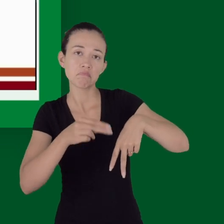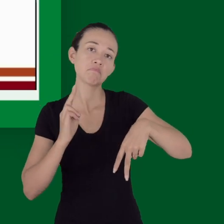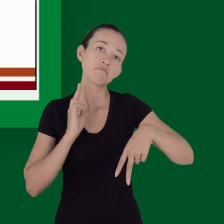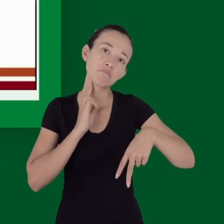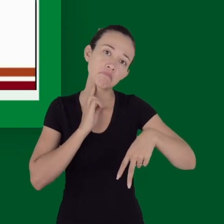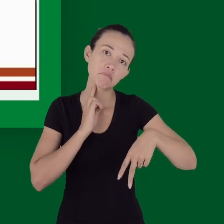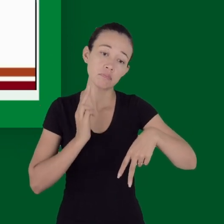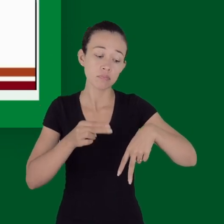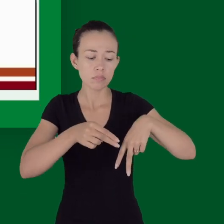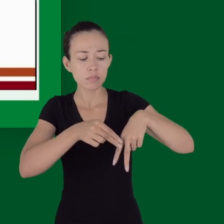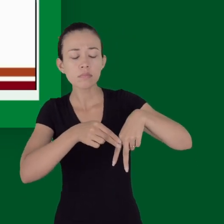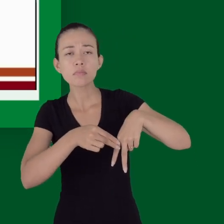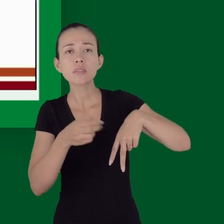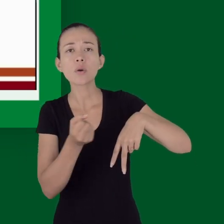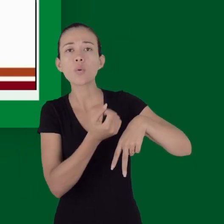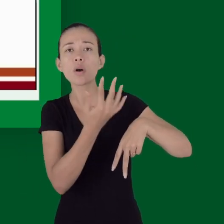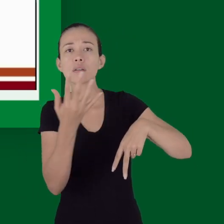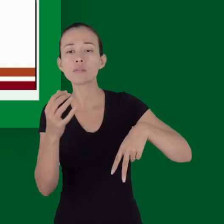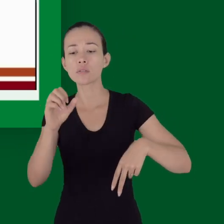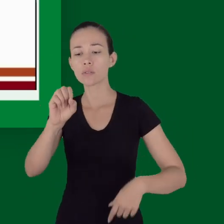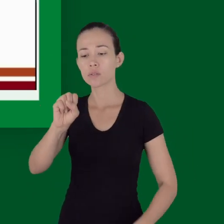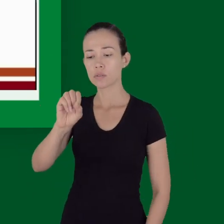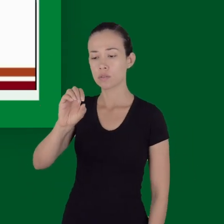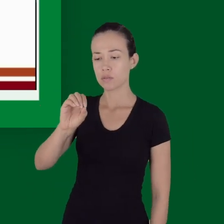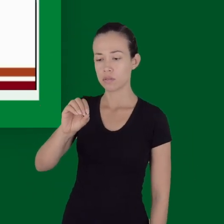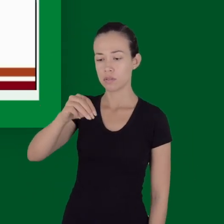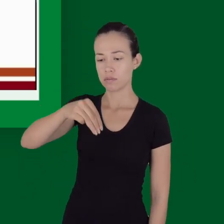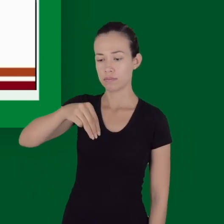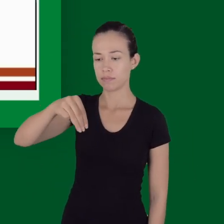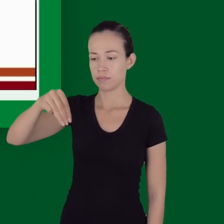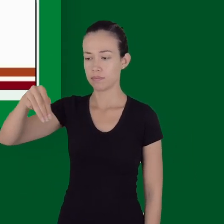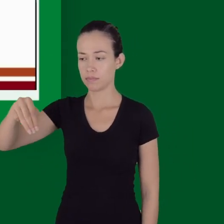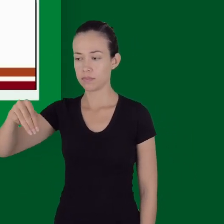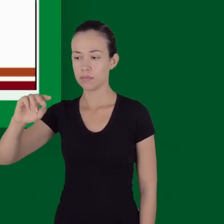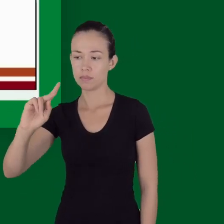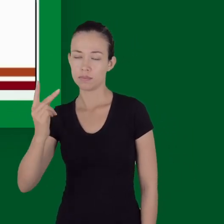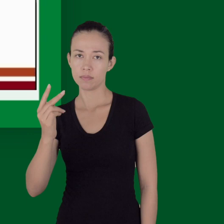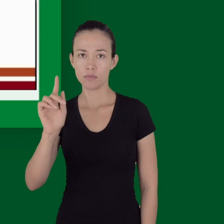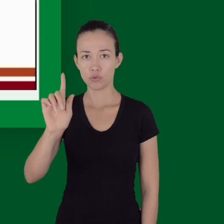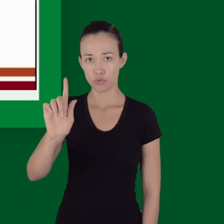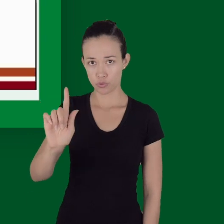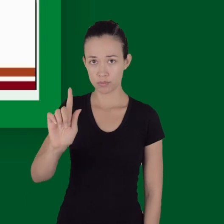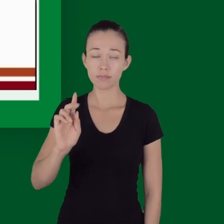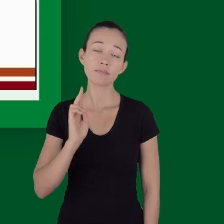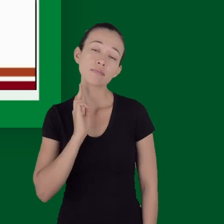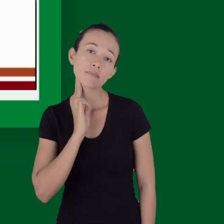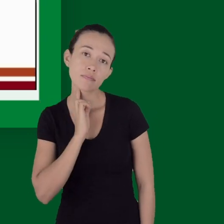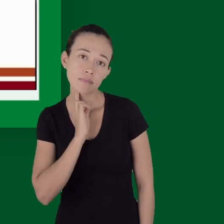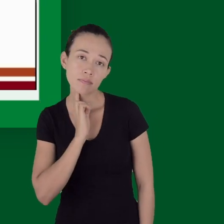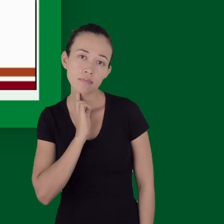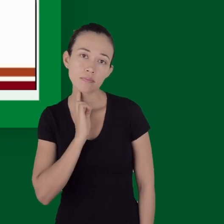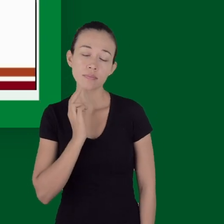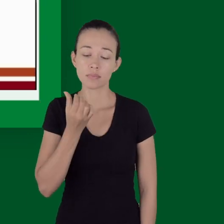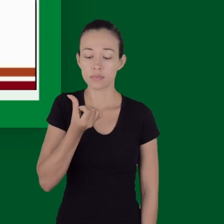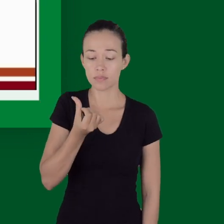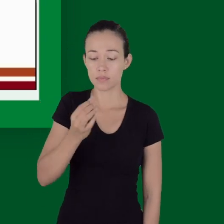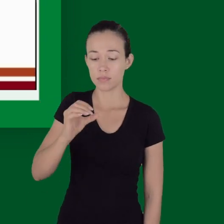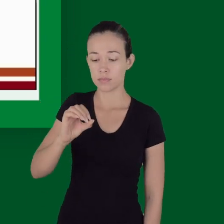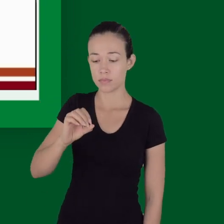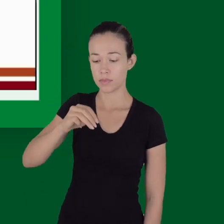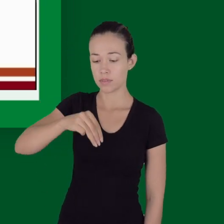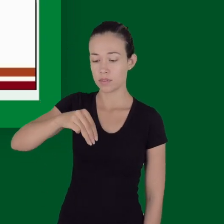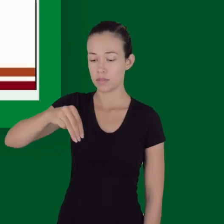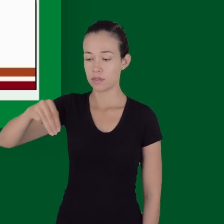femoral dá uma ideia de uma pressão arterial sistólica de 70 mmHg e o pulso